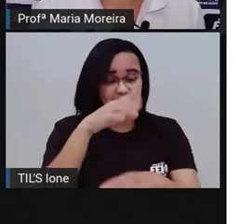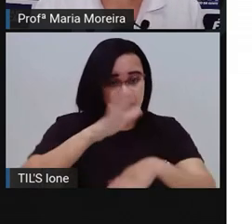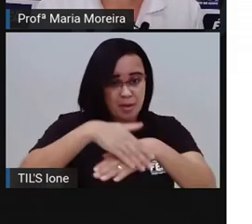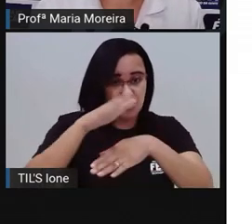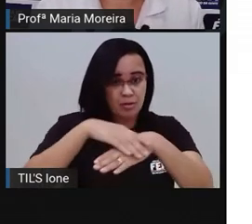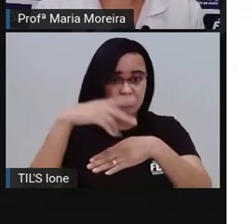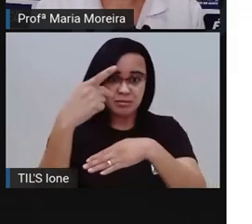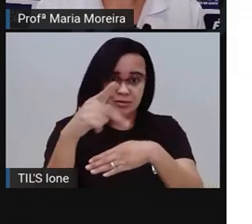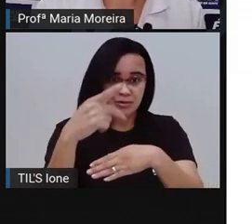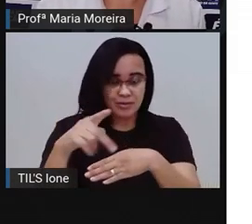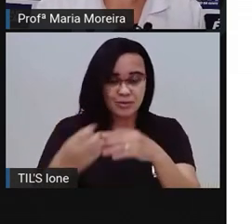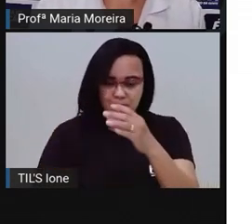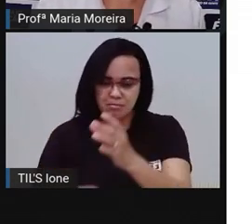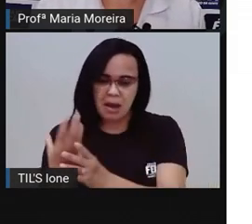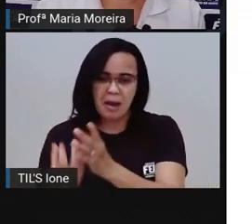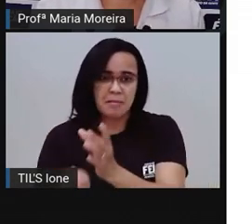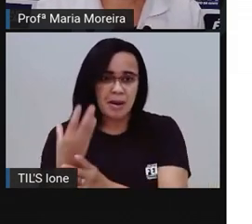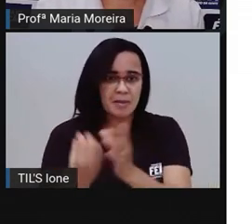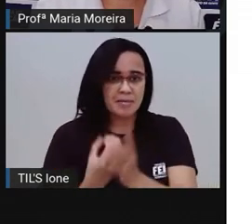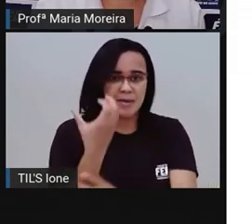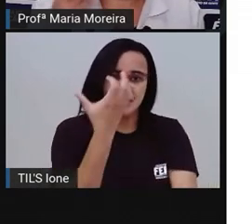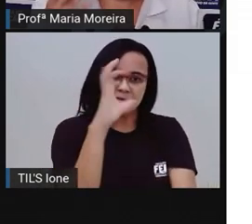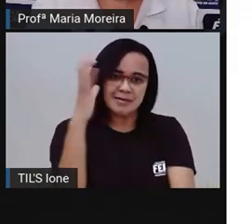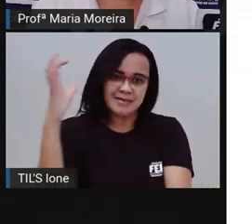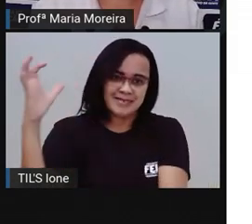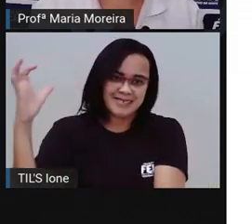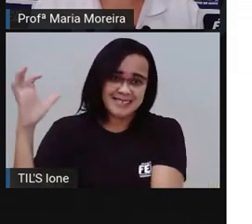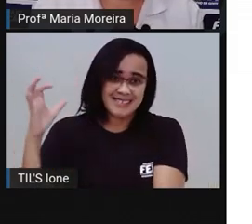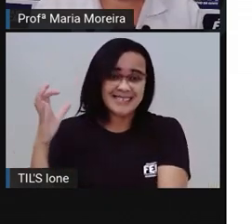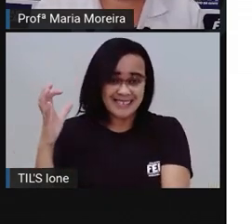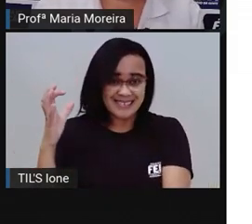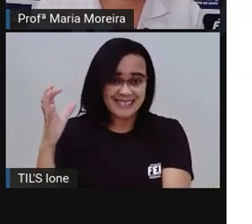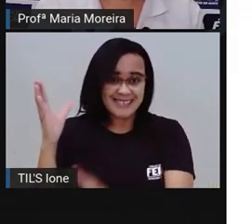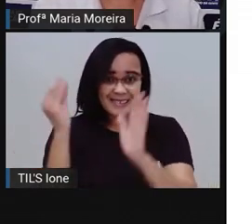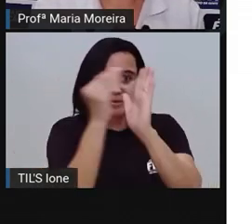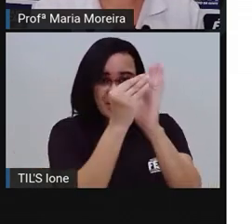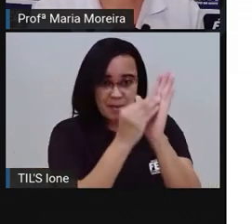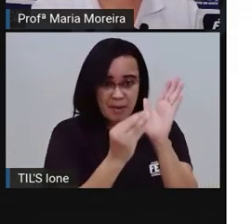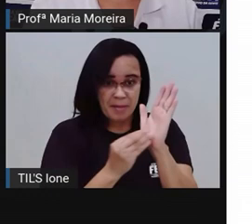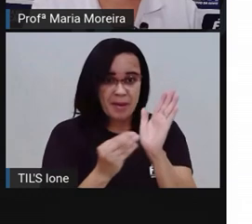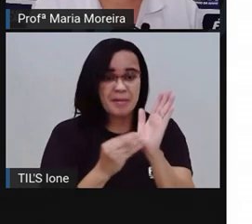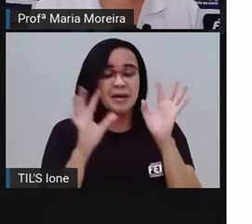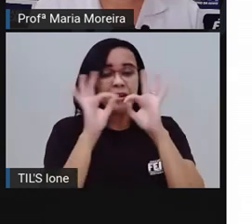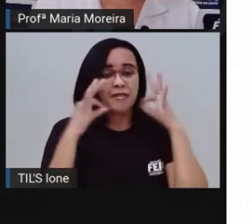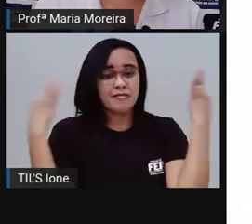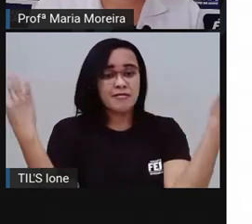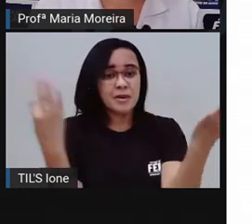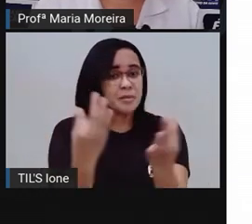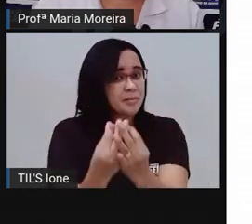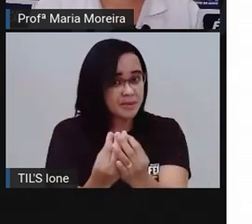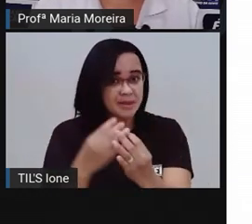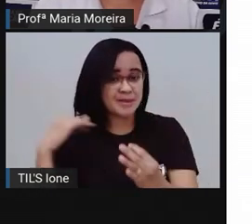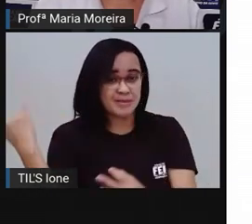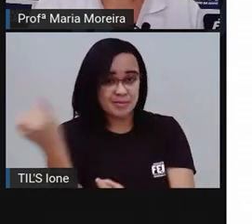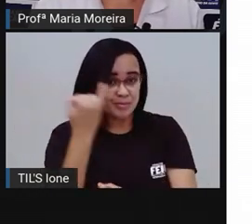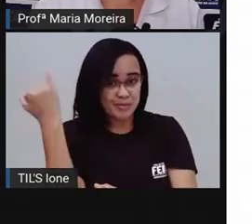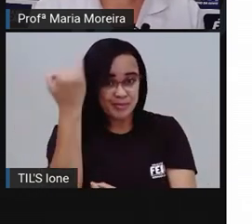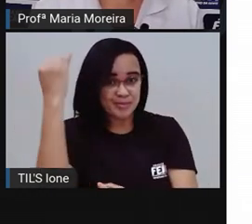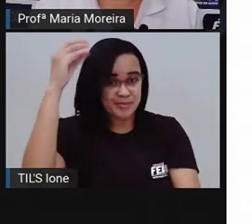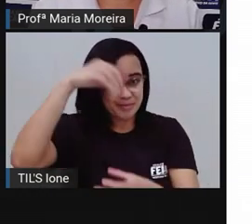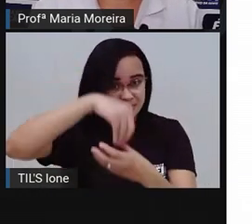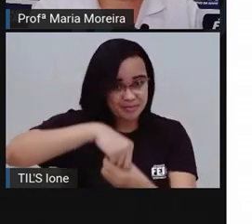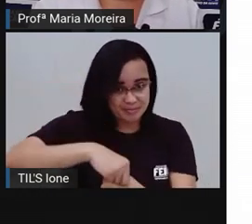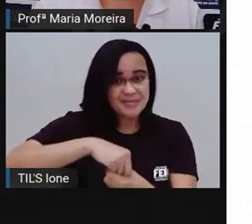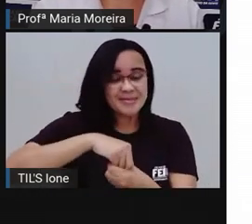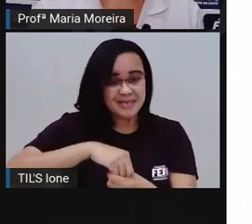genealógica, né? Atentando-se para a inclusão de tios, irmãos e outros membros importantes nessa sua família, como um